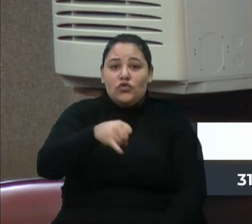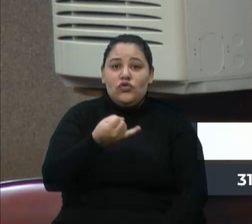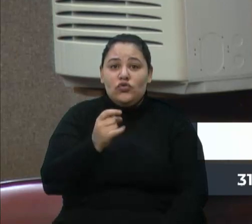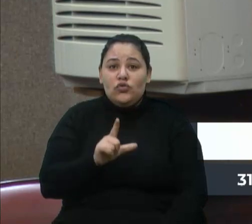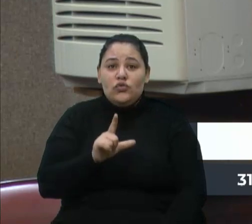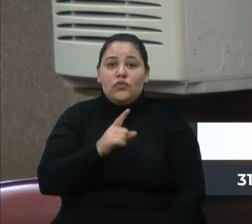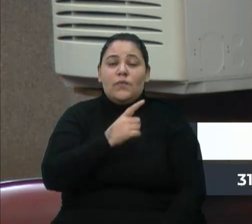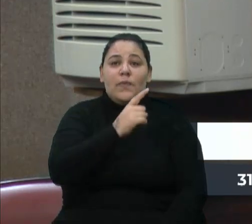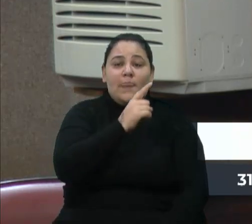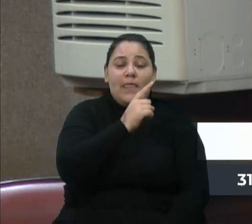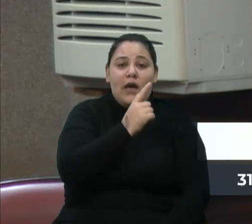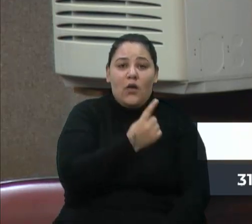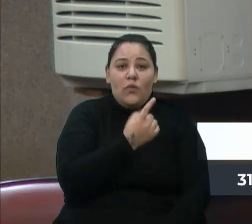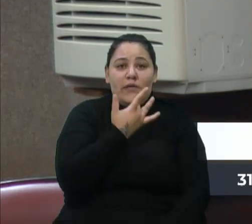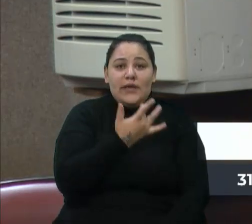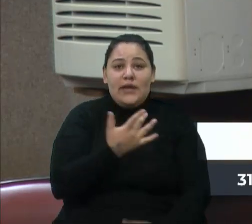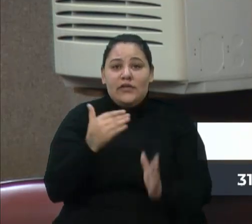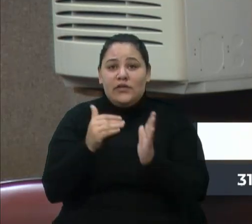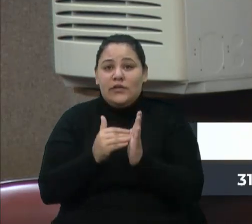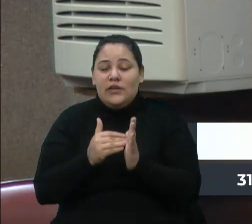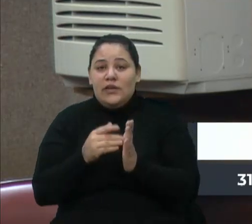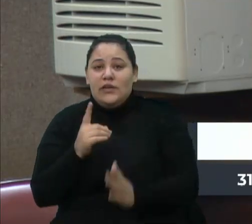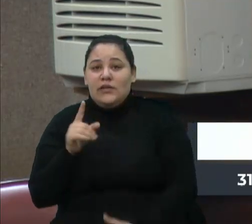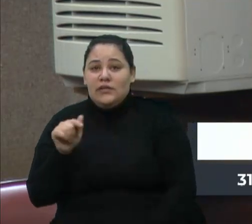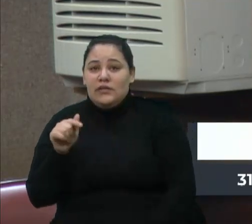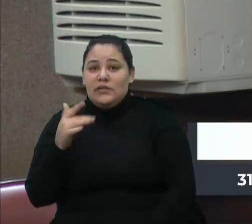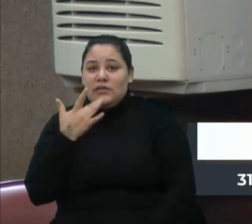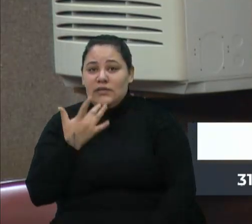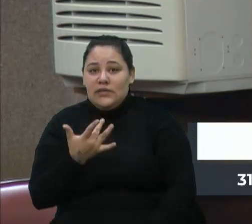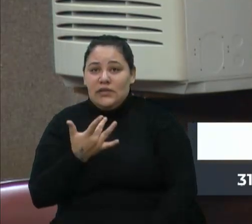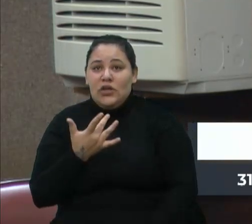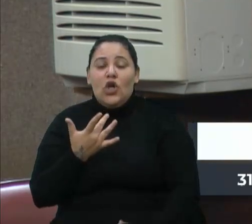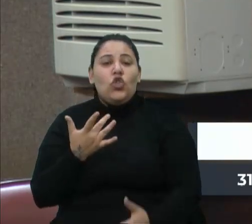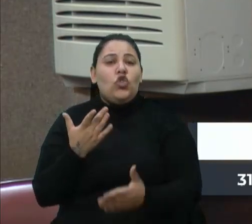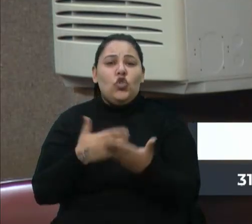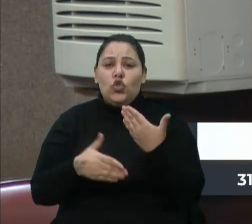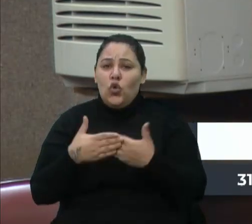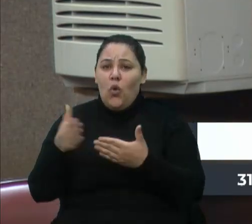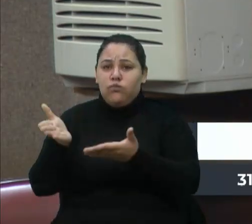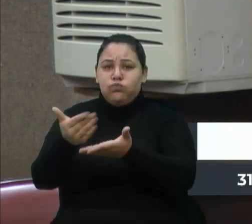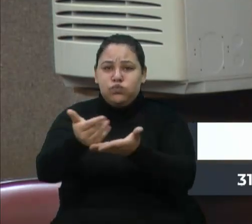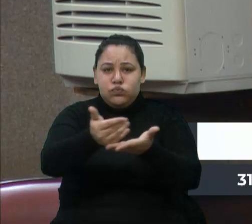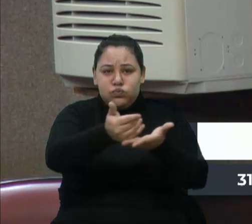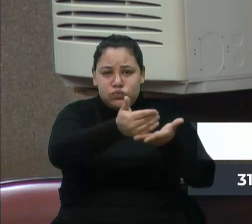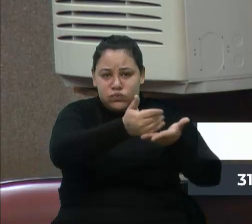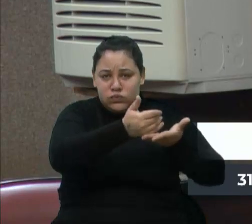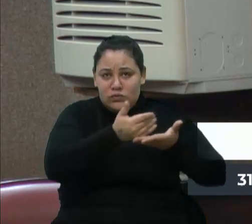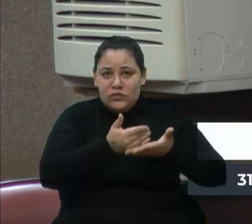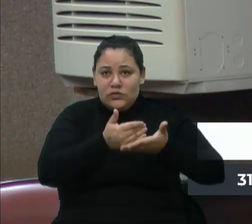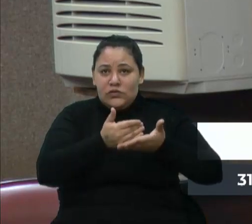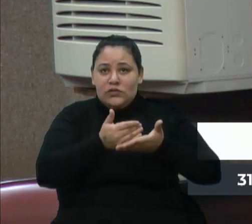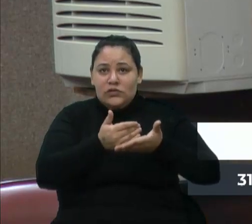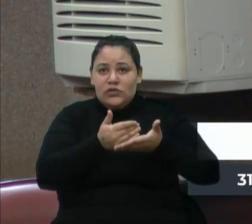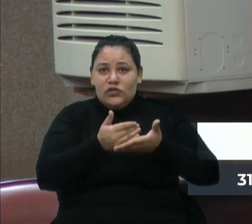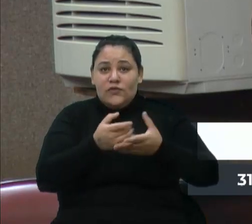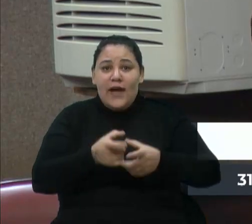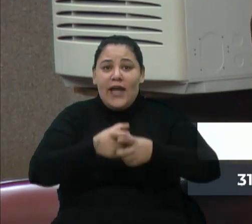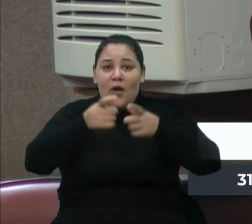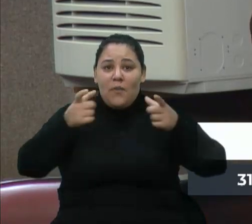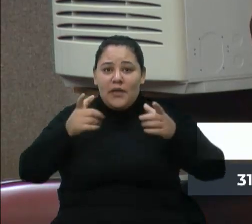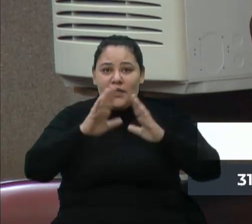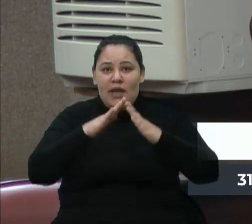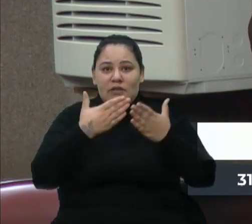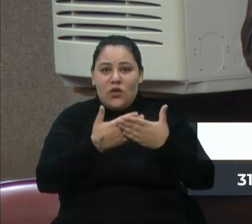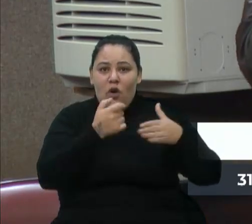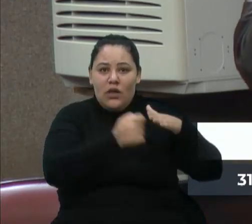Esse evento, tudo que for arrecadado neste evento, nesta festa, será revertido na ampliação da obra da Escola Assis Brasil